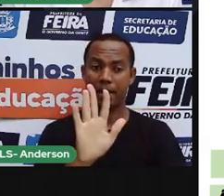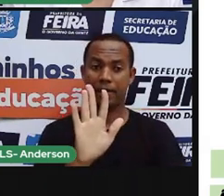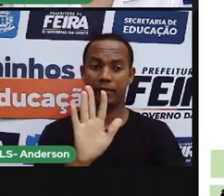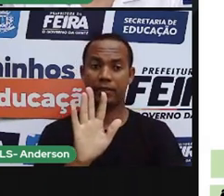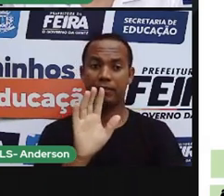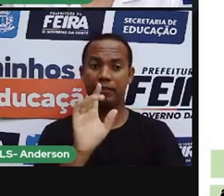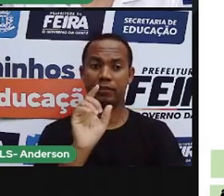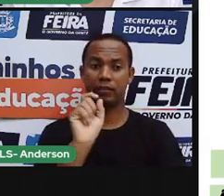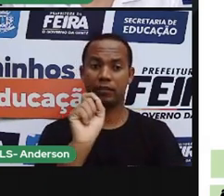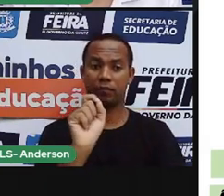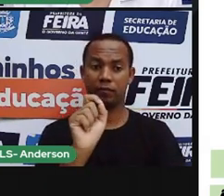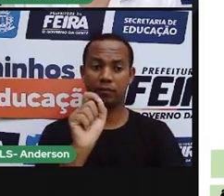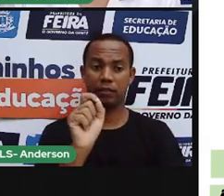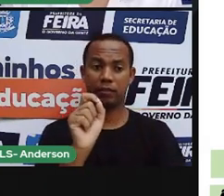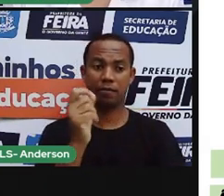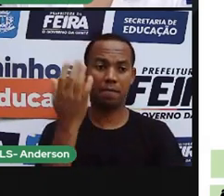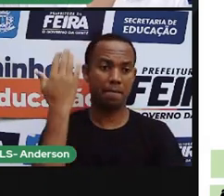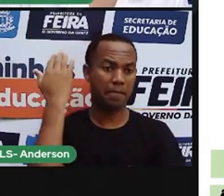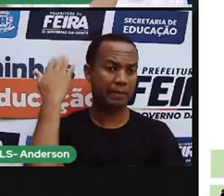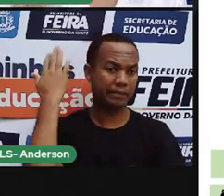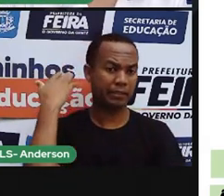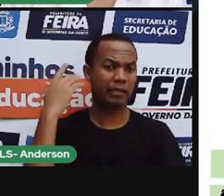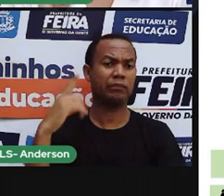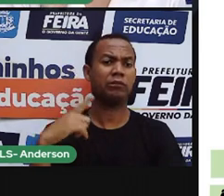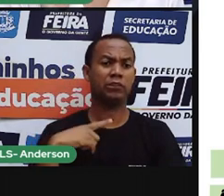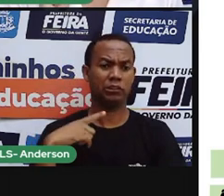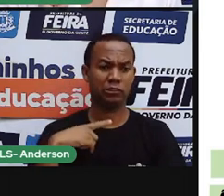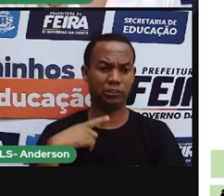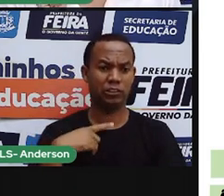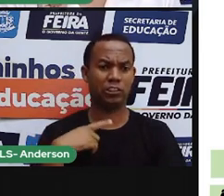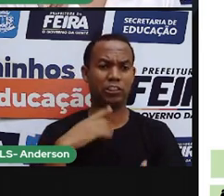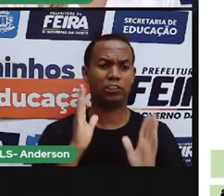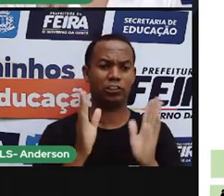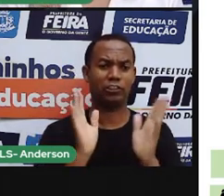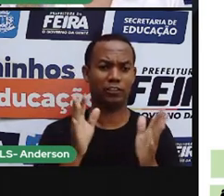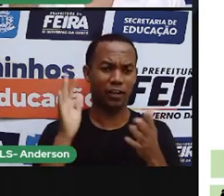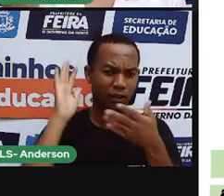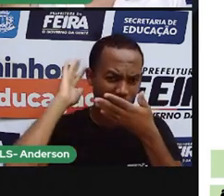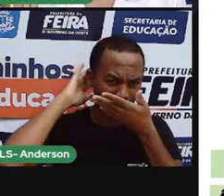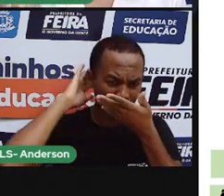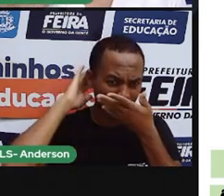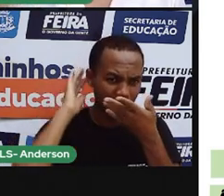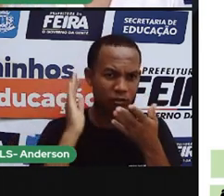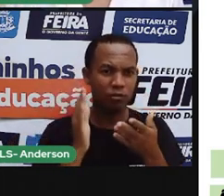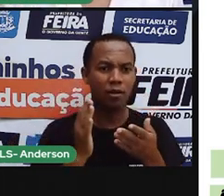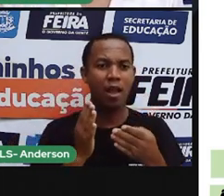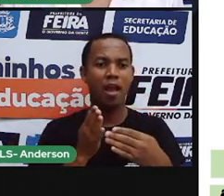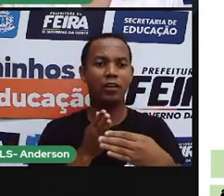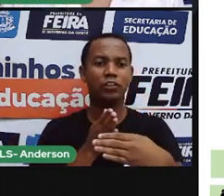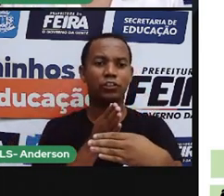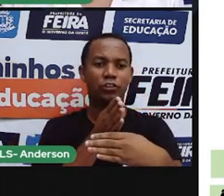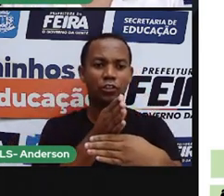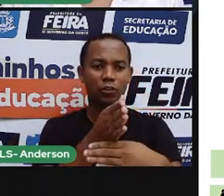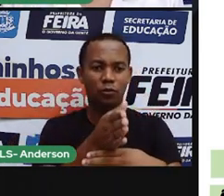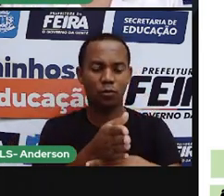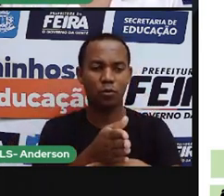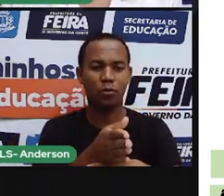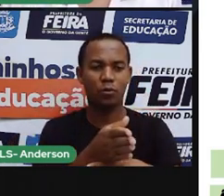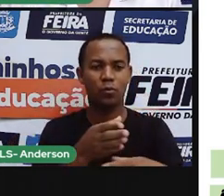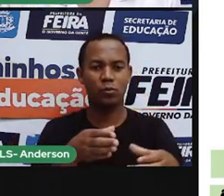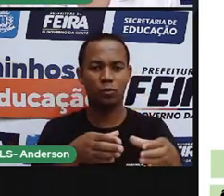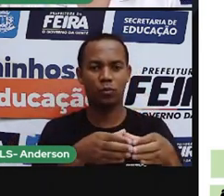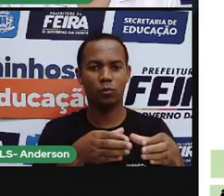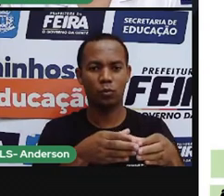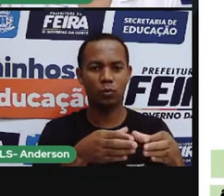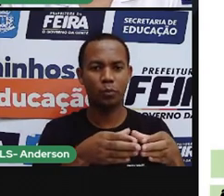o quê? Os povos indígenas. Então, o quê? A chegada dos portugueses. E aí a prova vai deixar aqui, já logo no início da aula, uma